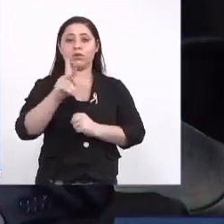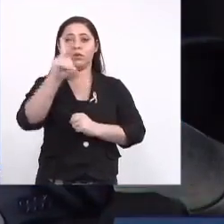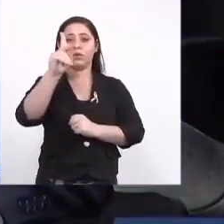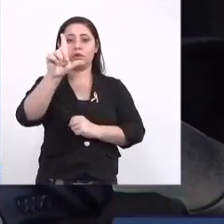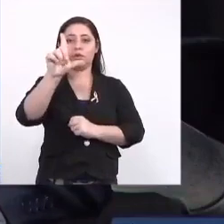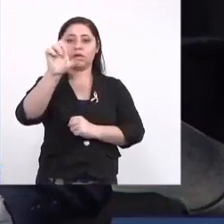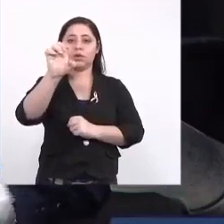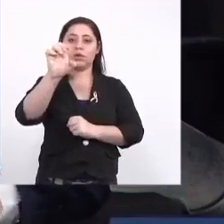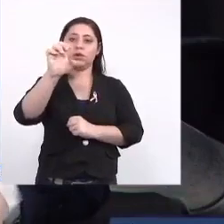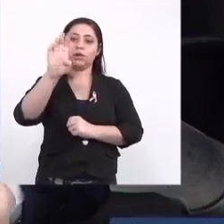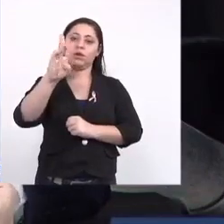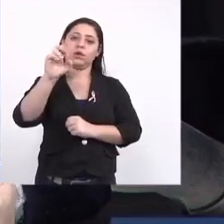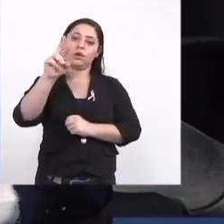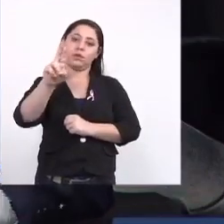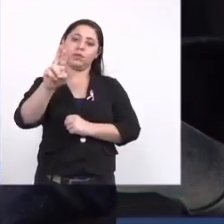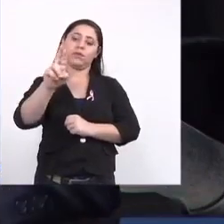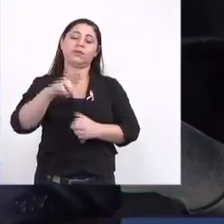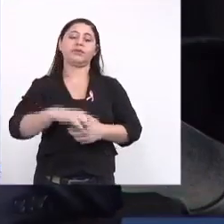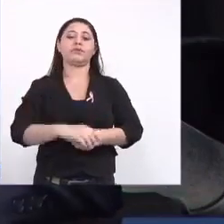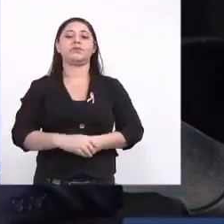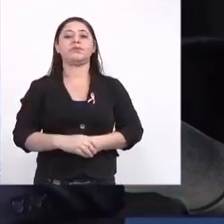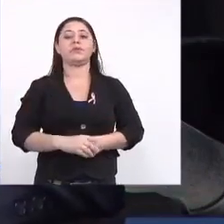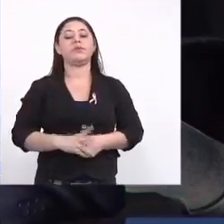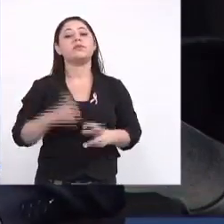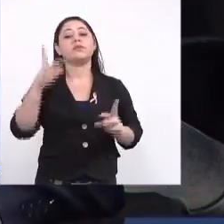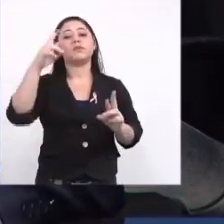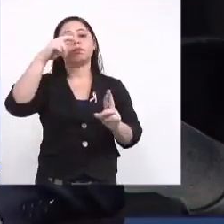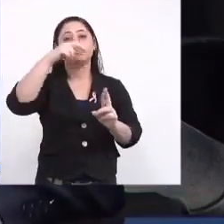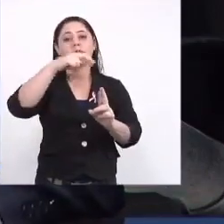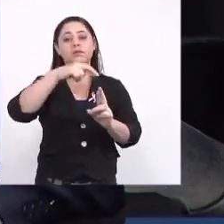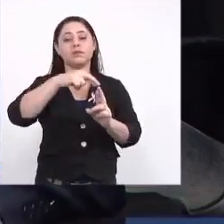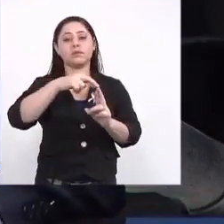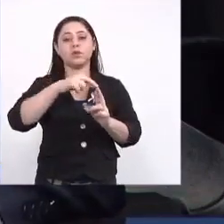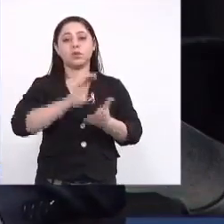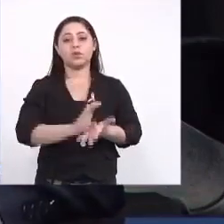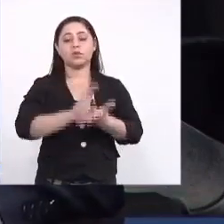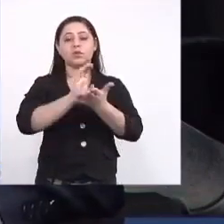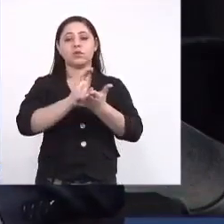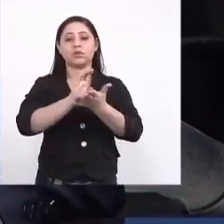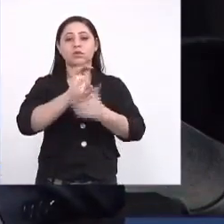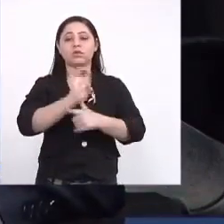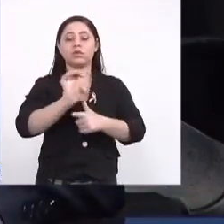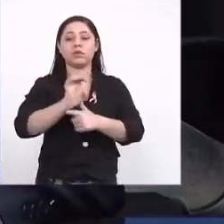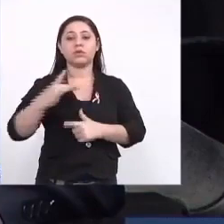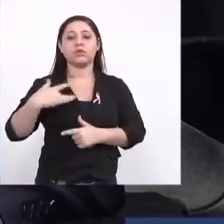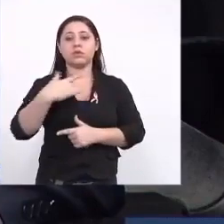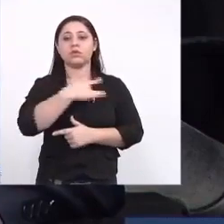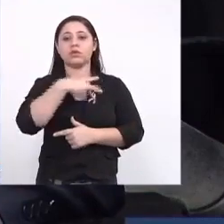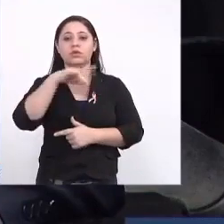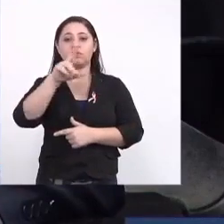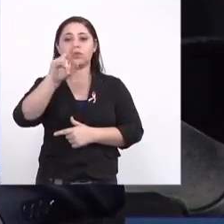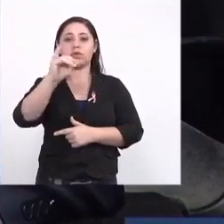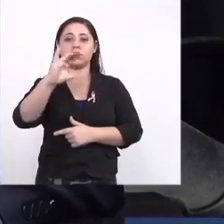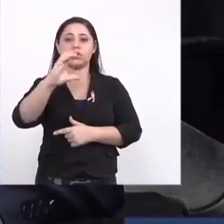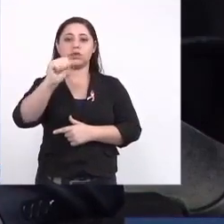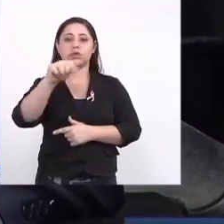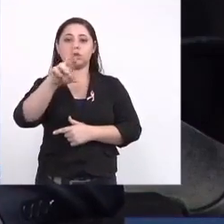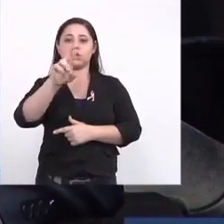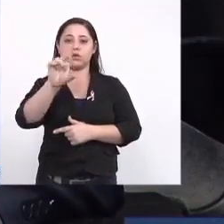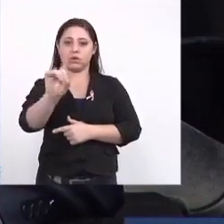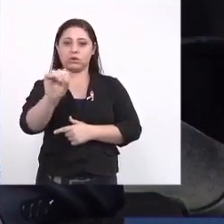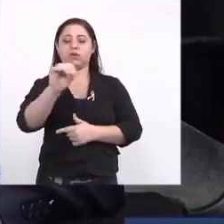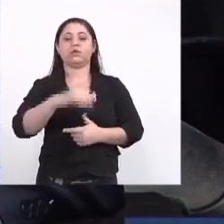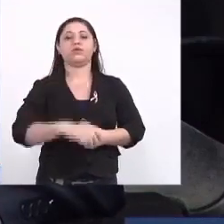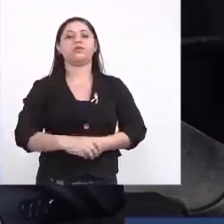Almeida, representando o Conselho Estadual de Saúde, Ricardo Alexandre Bueno,